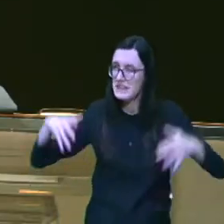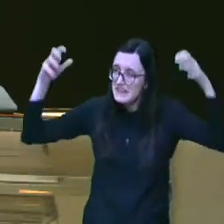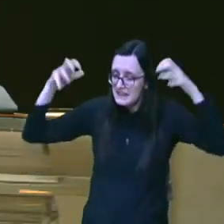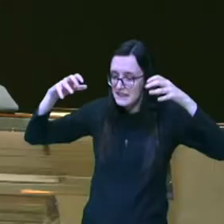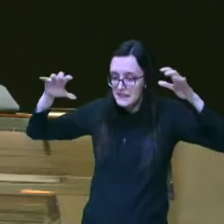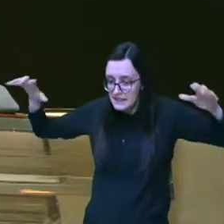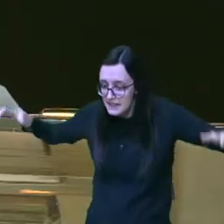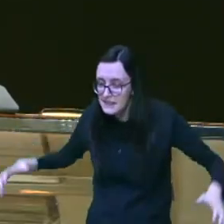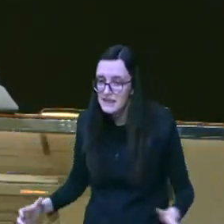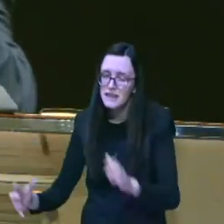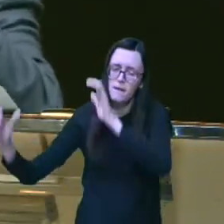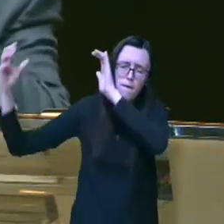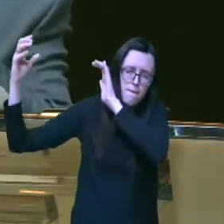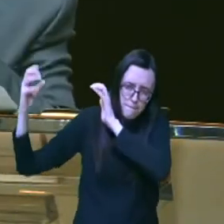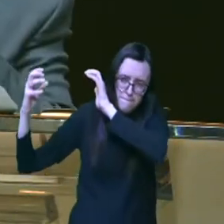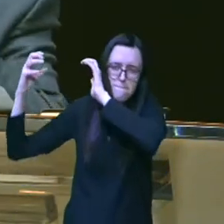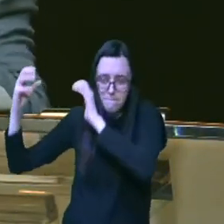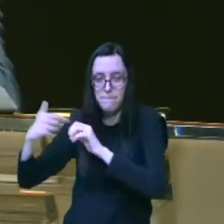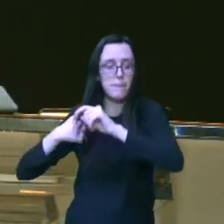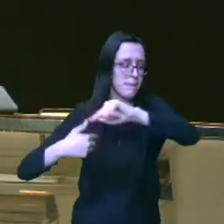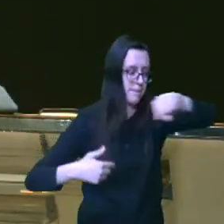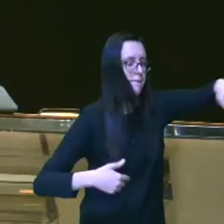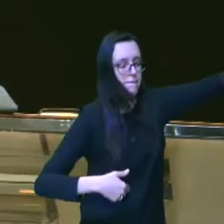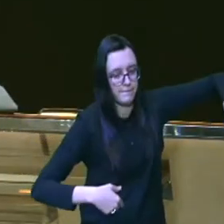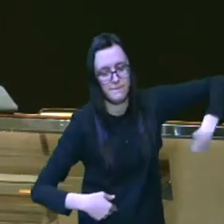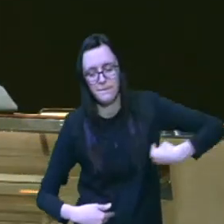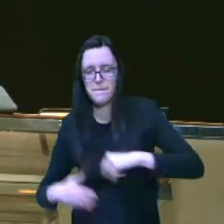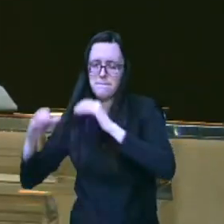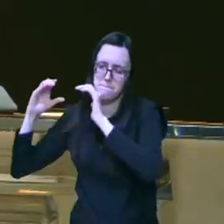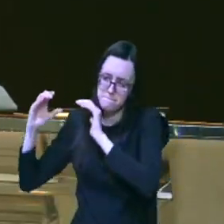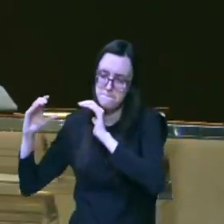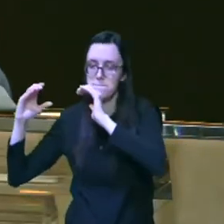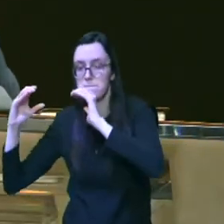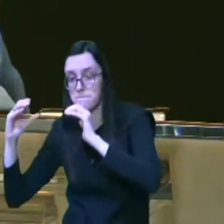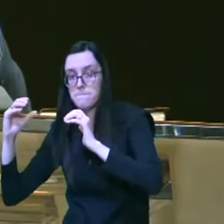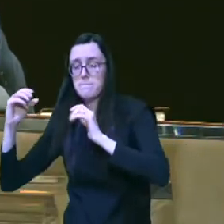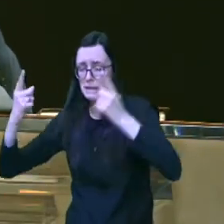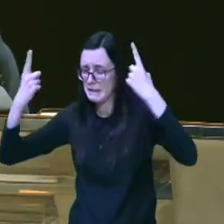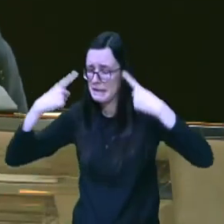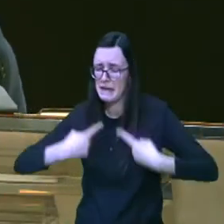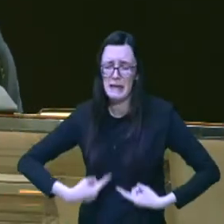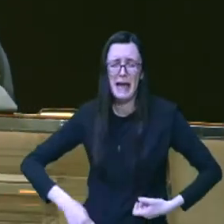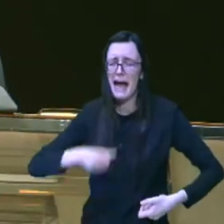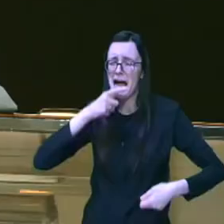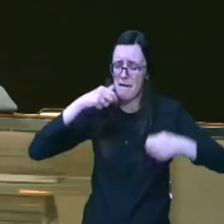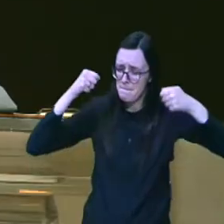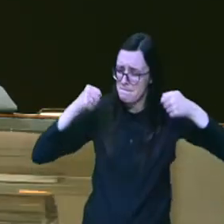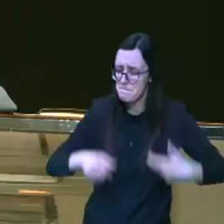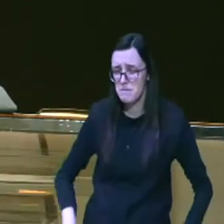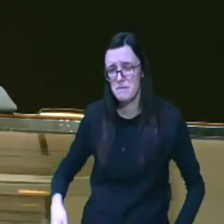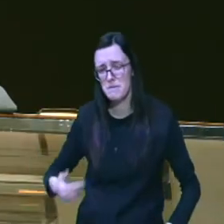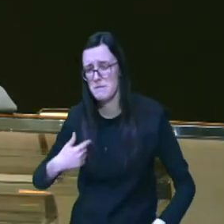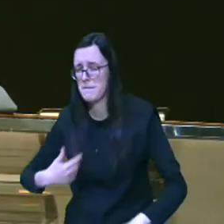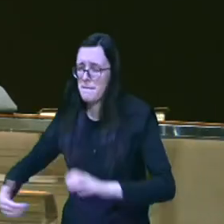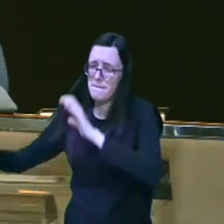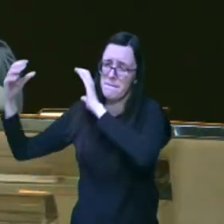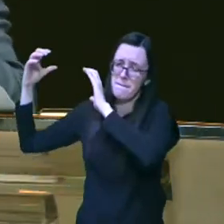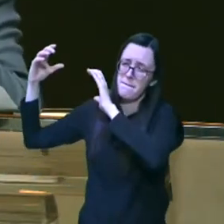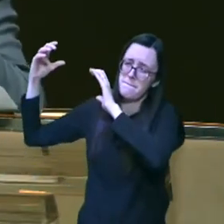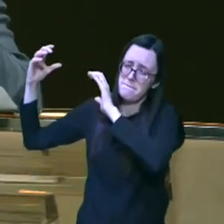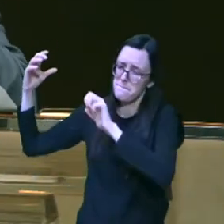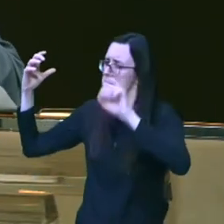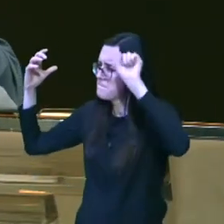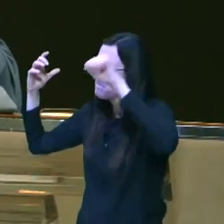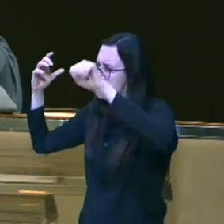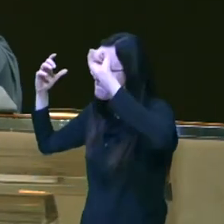básica pus nas costas desci alguns metros todo encharcado e bati na porta com a cesta básica na